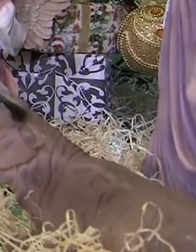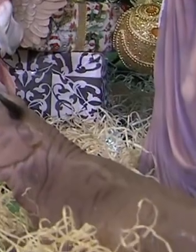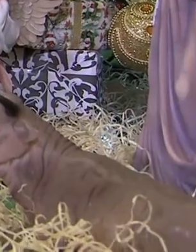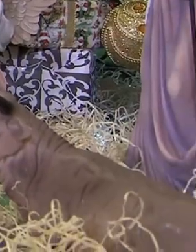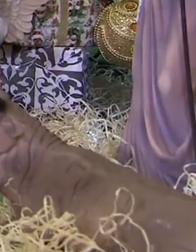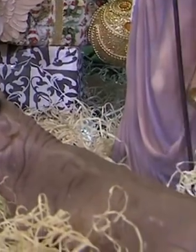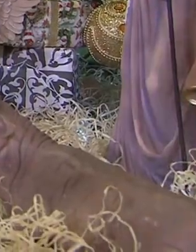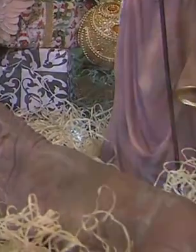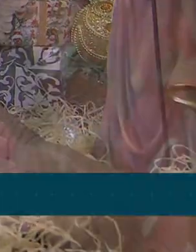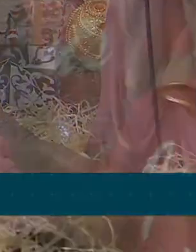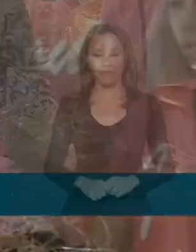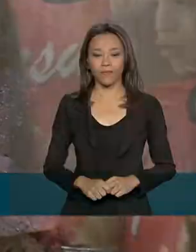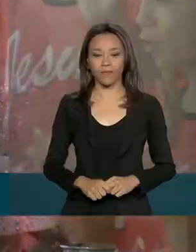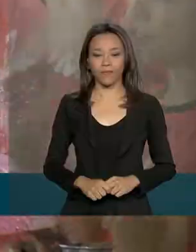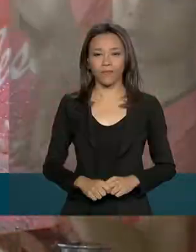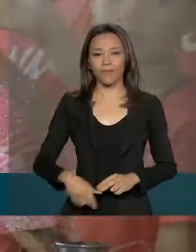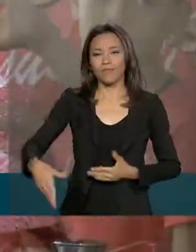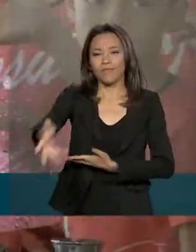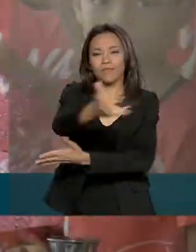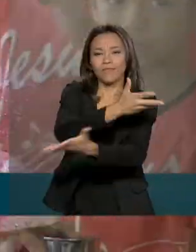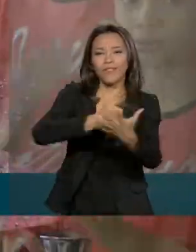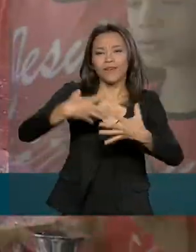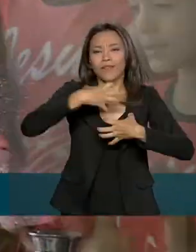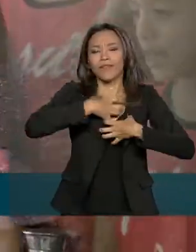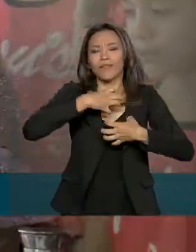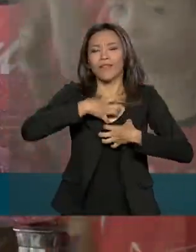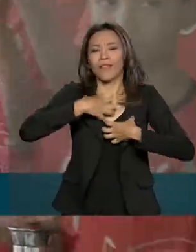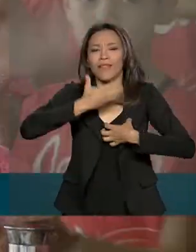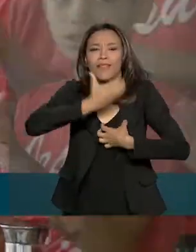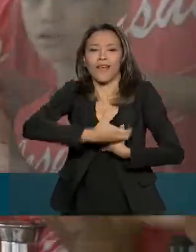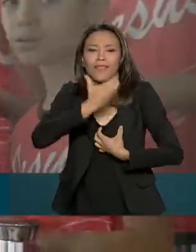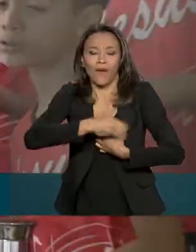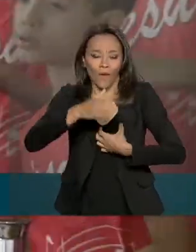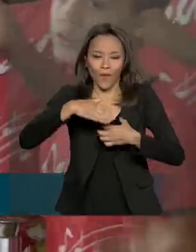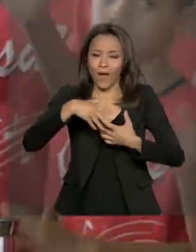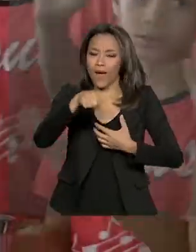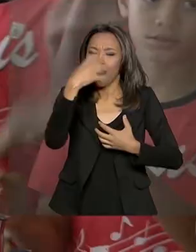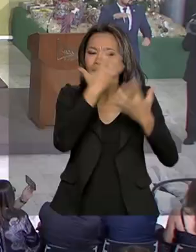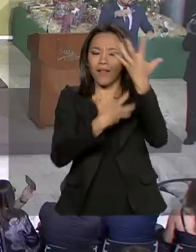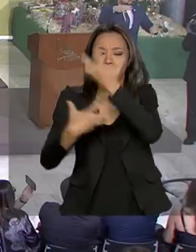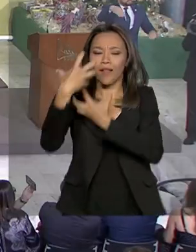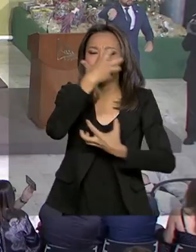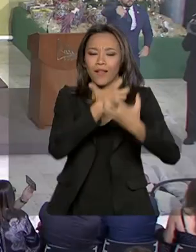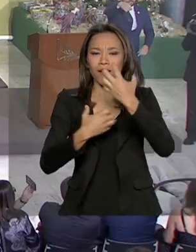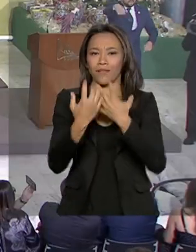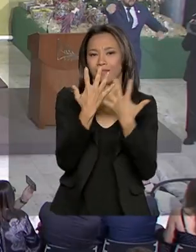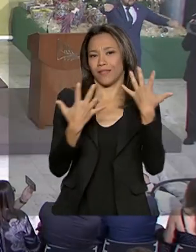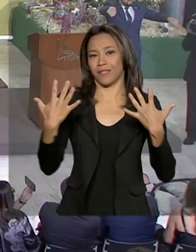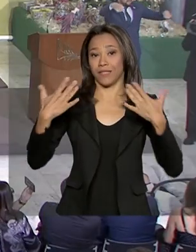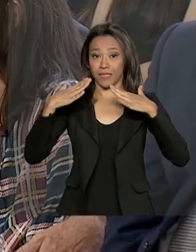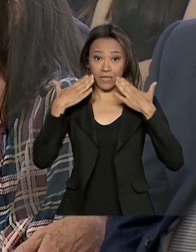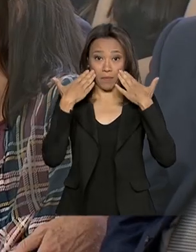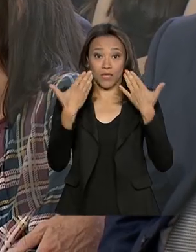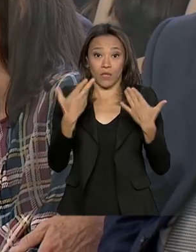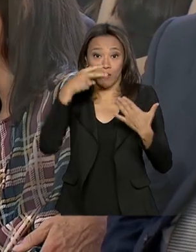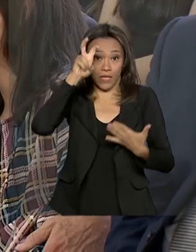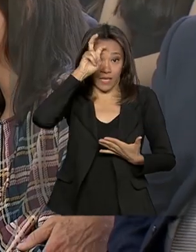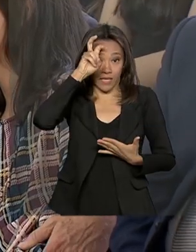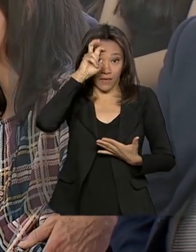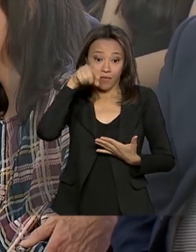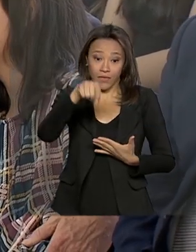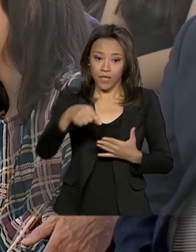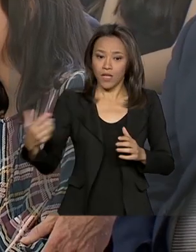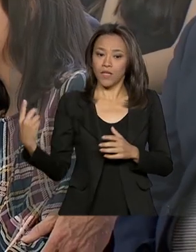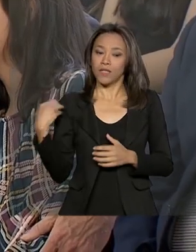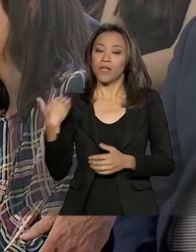Em clima natalino, um coral formado por crianças se apresentou nesta quinta-feira no Palácio do Planalto. Acompanhado